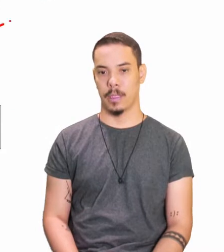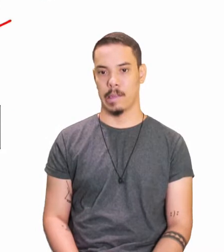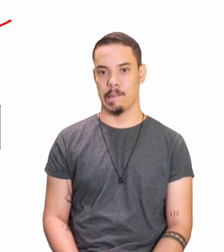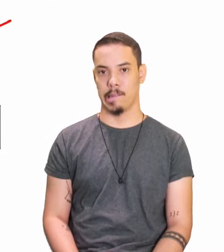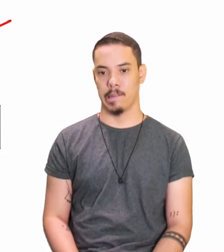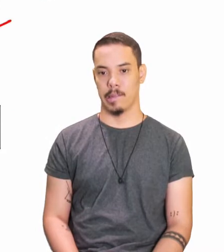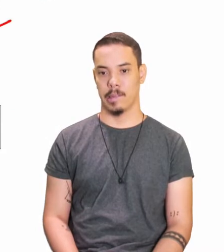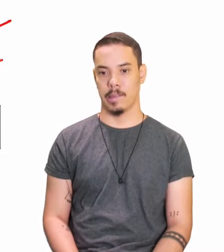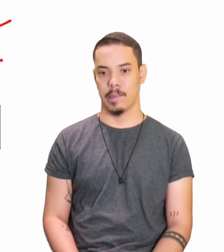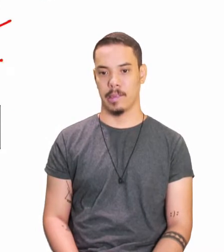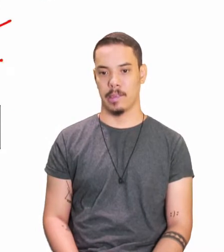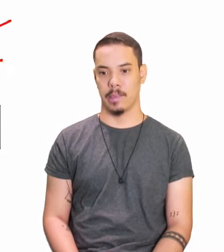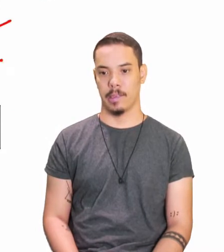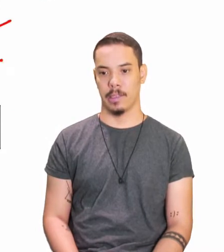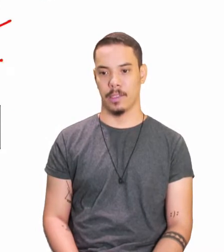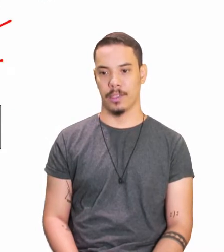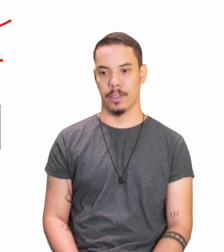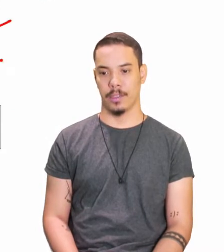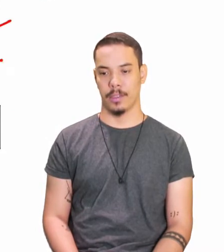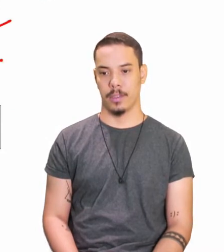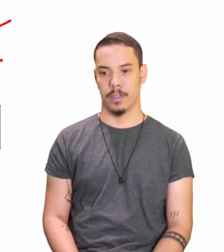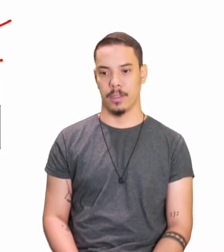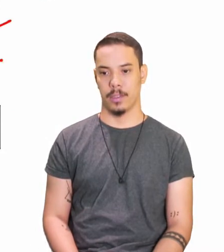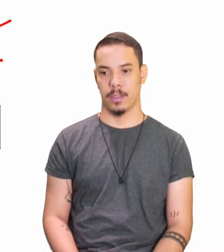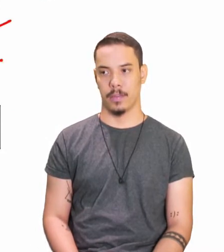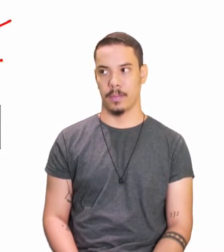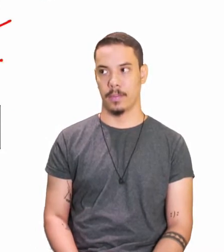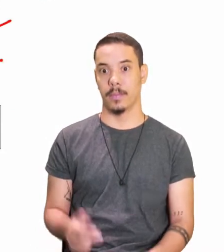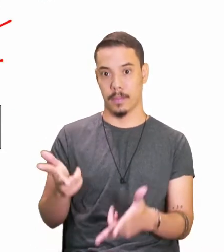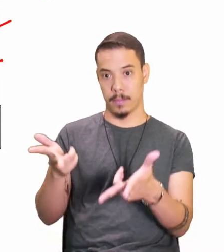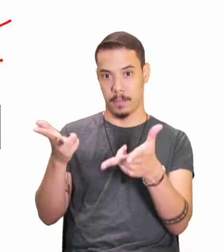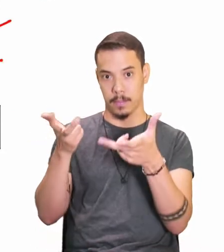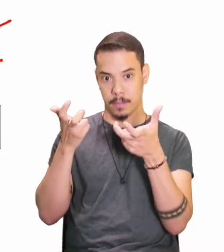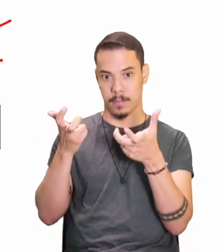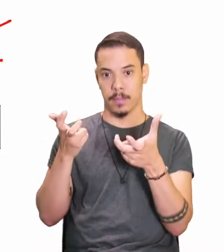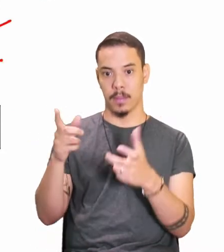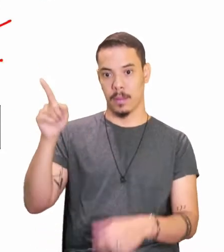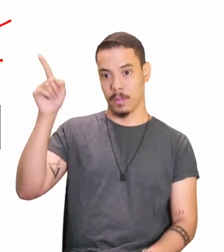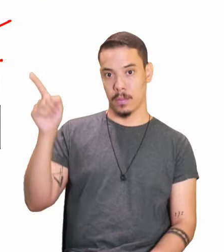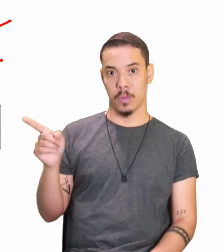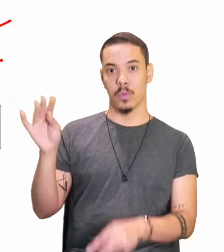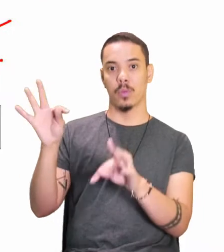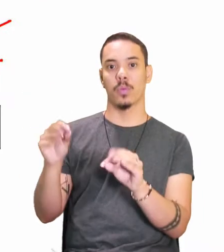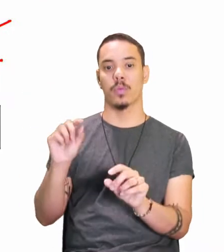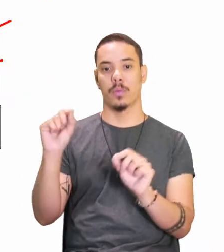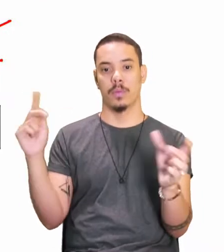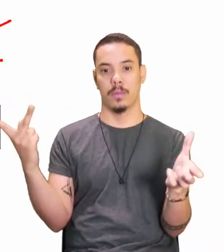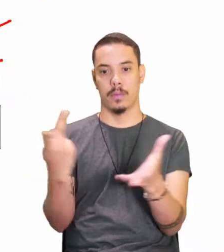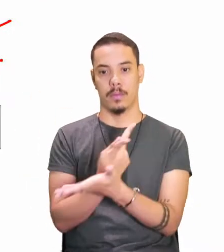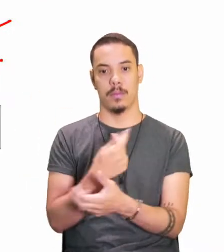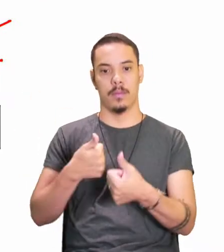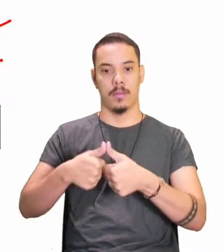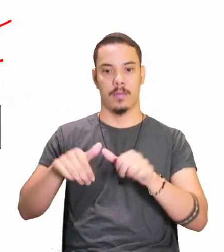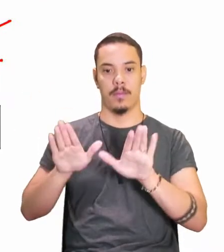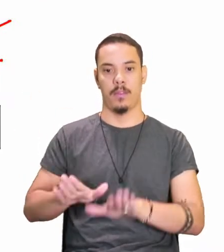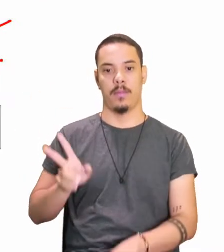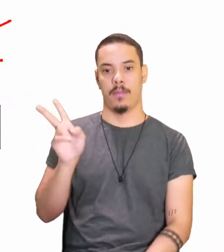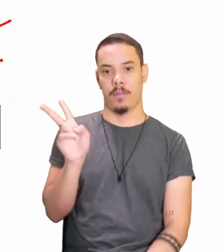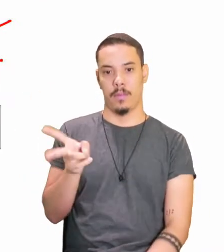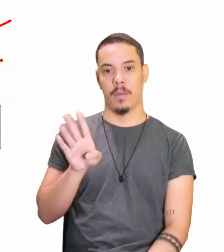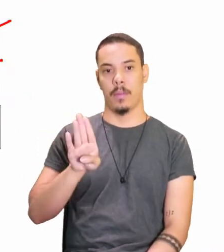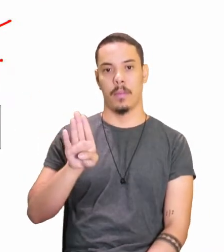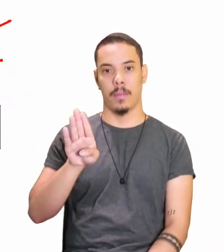Nós batemos, vós bateste, eles bateram. Viu só? O que aconteceu aqui? Permaneceu